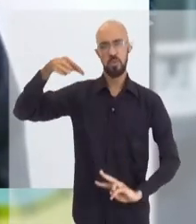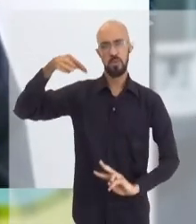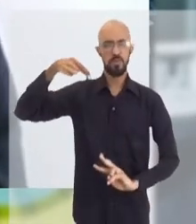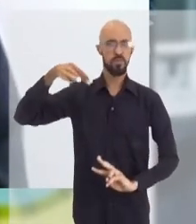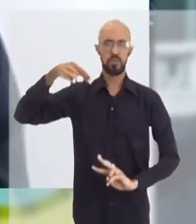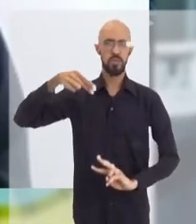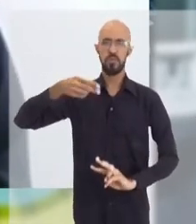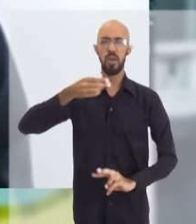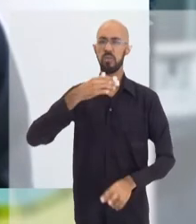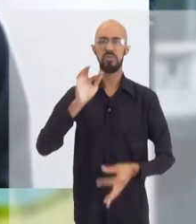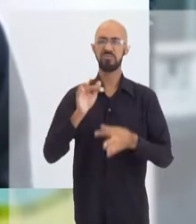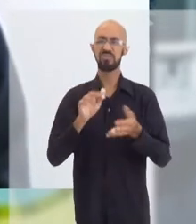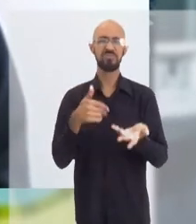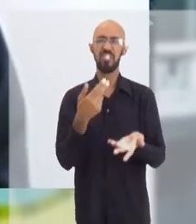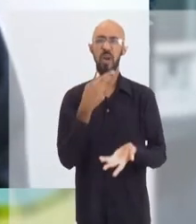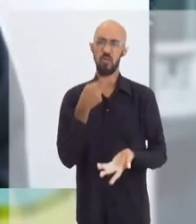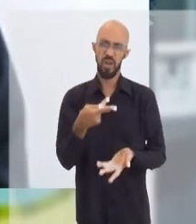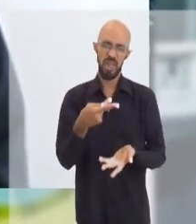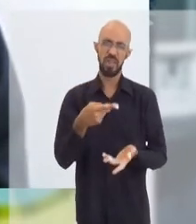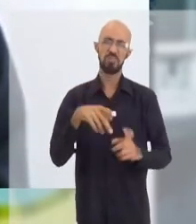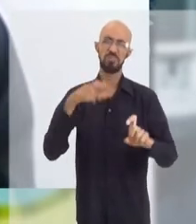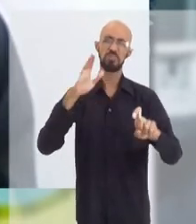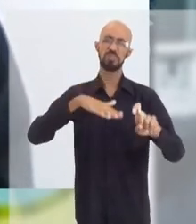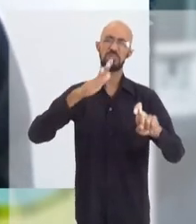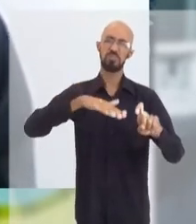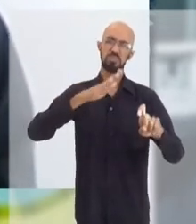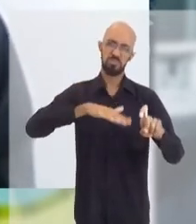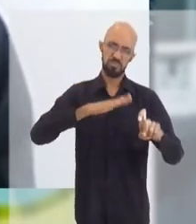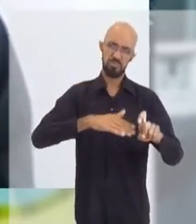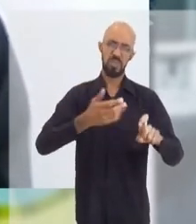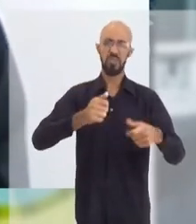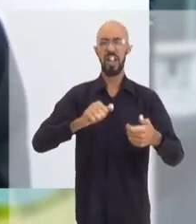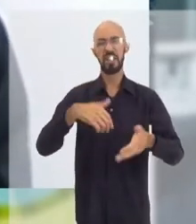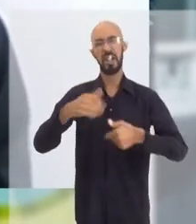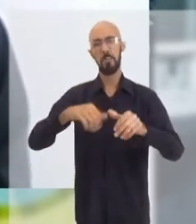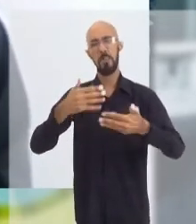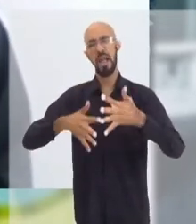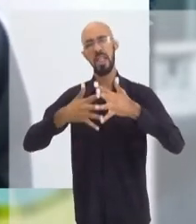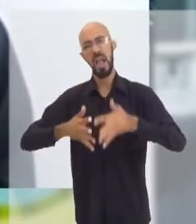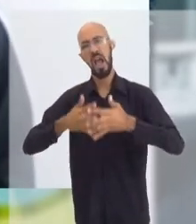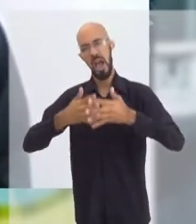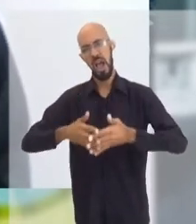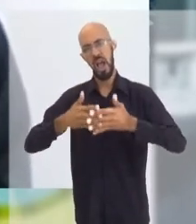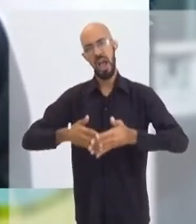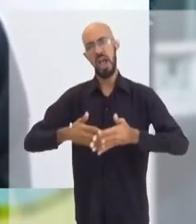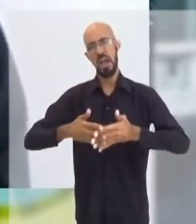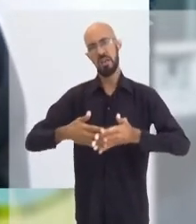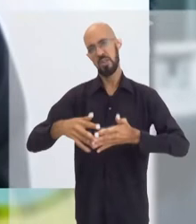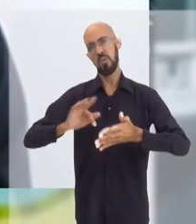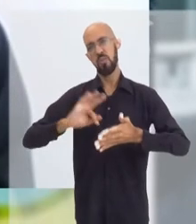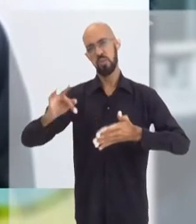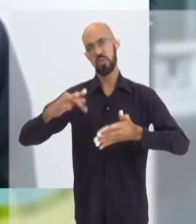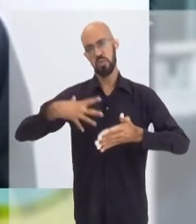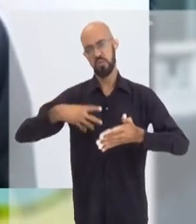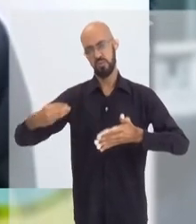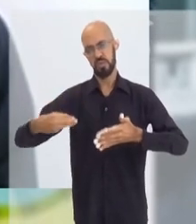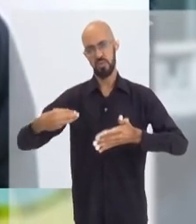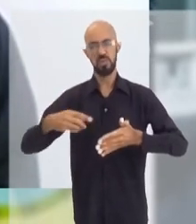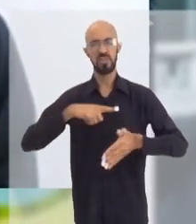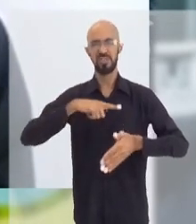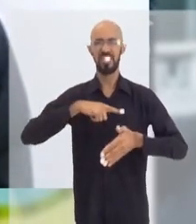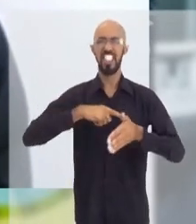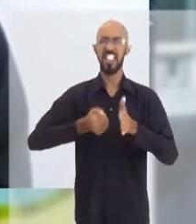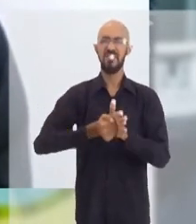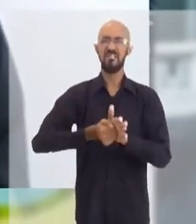transferir um material não sei do que, que vai atrapalhar a sua reprodução, o seu cérebro, o seu coágulo. Há uma quantidade